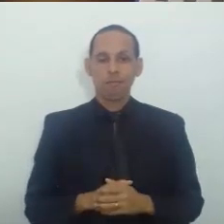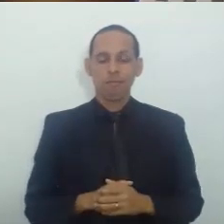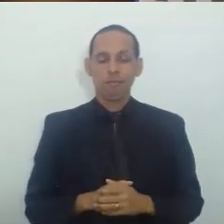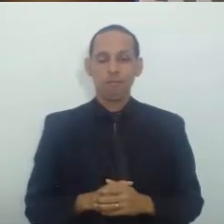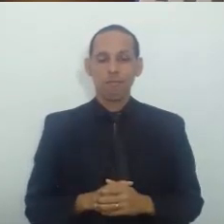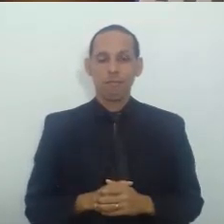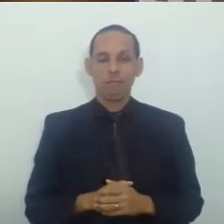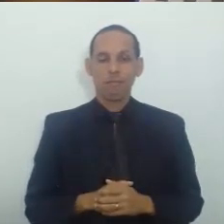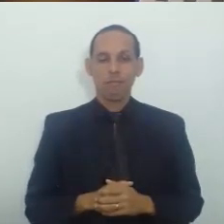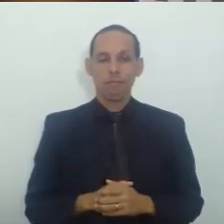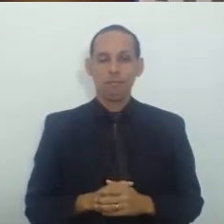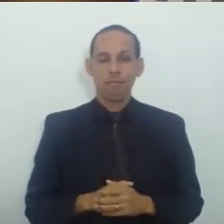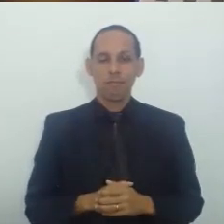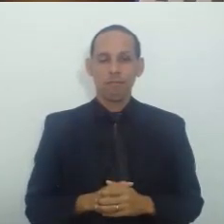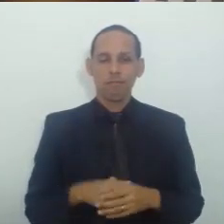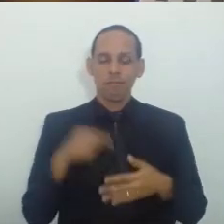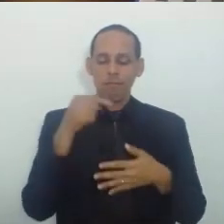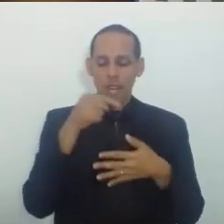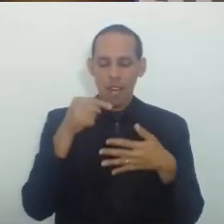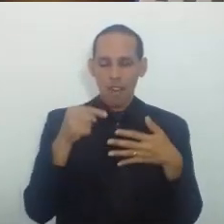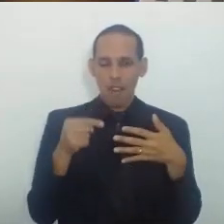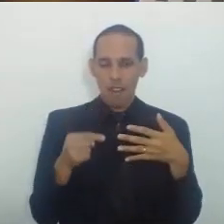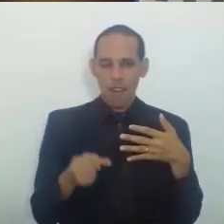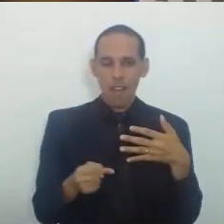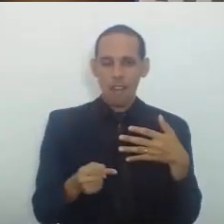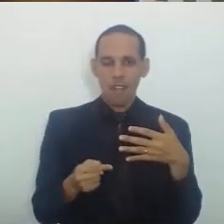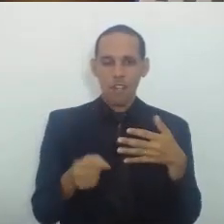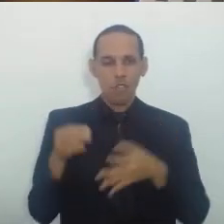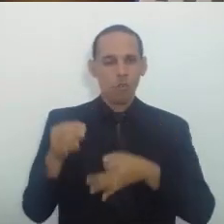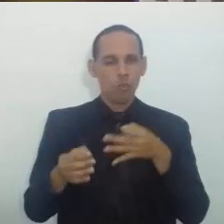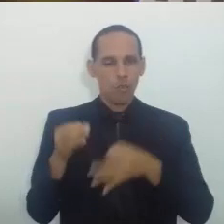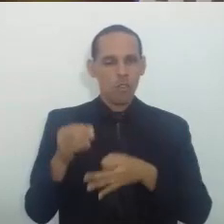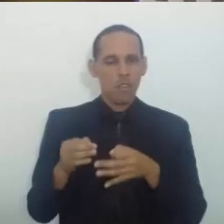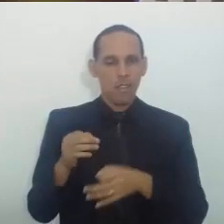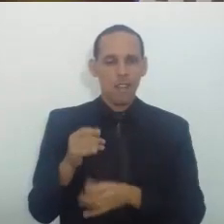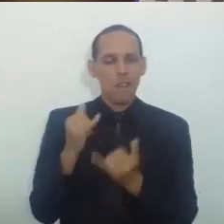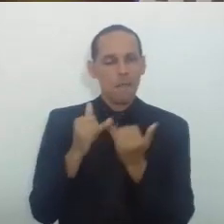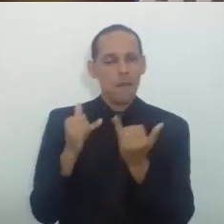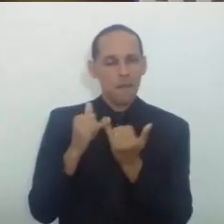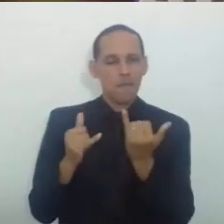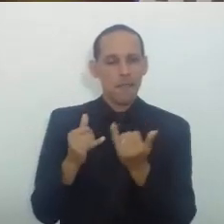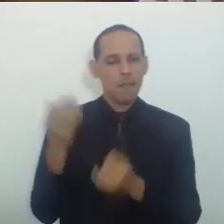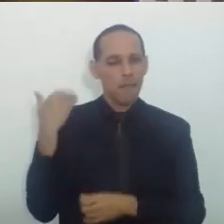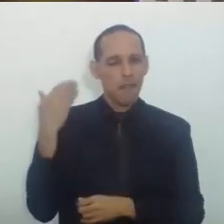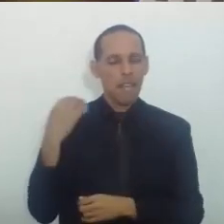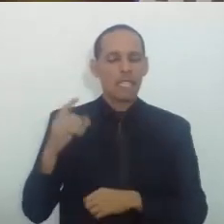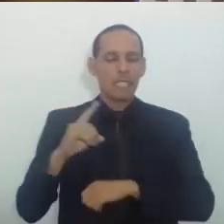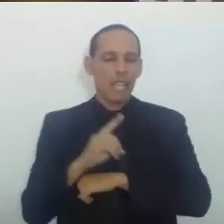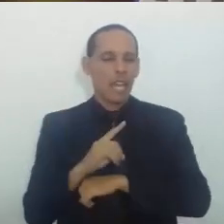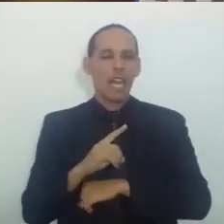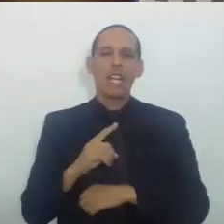Cito Todos esses Precedentes Com a data Com os números Ministro Humberto Martins